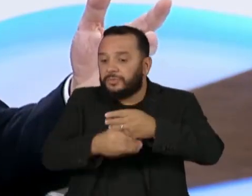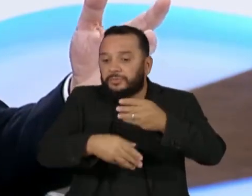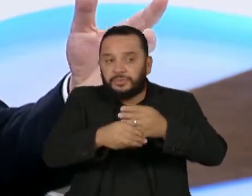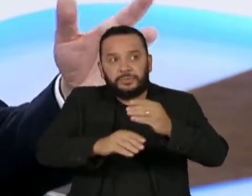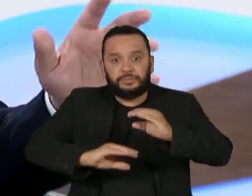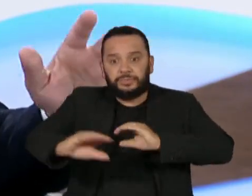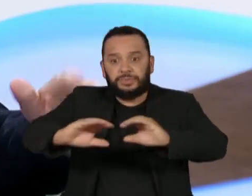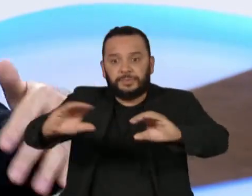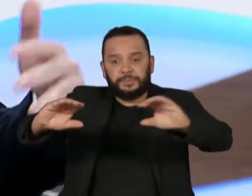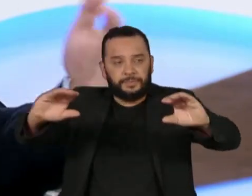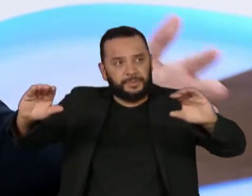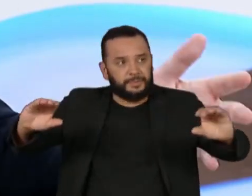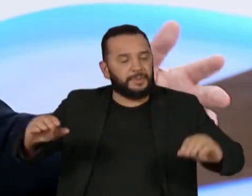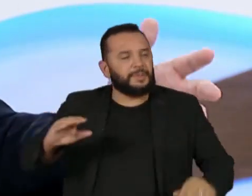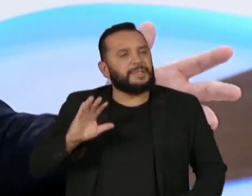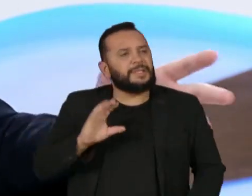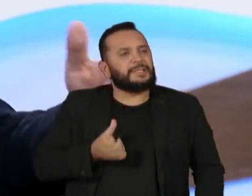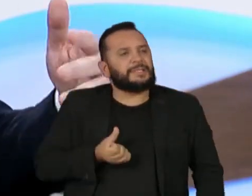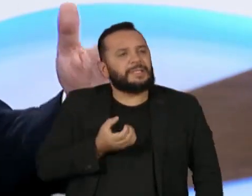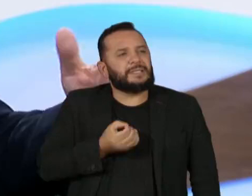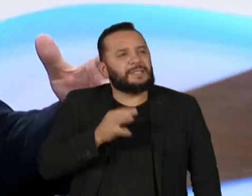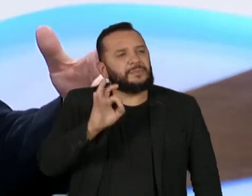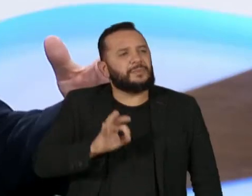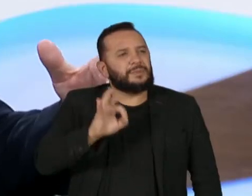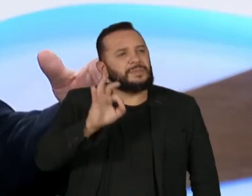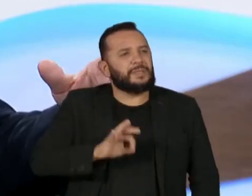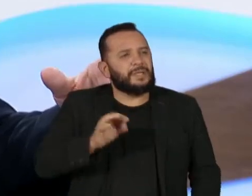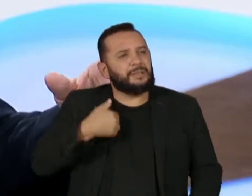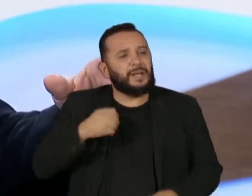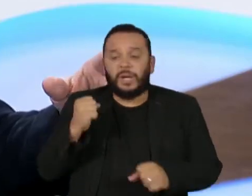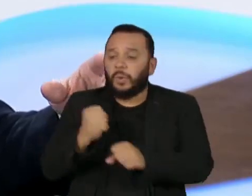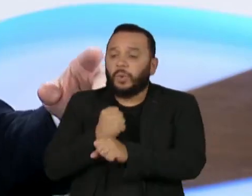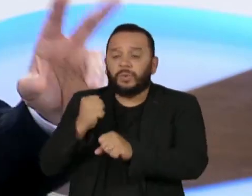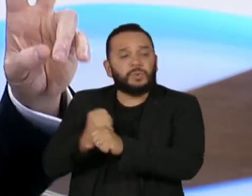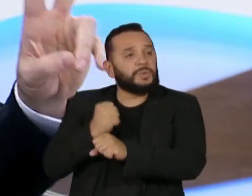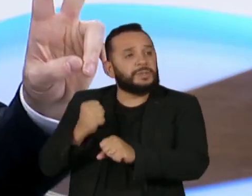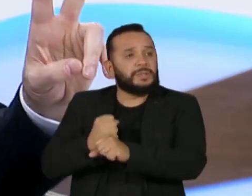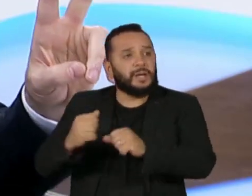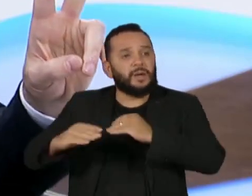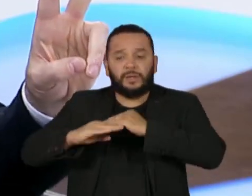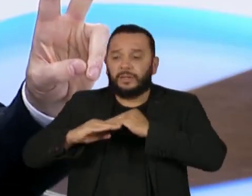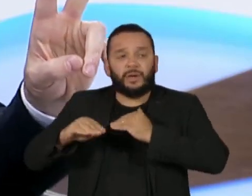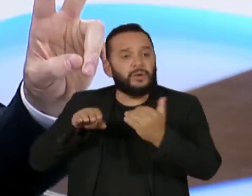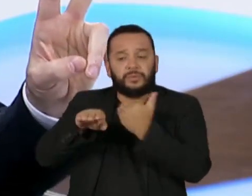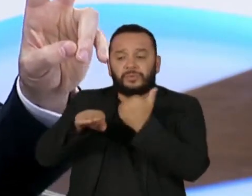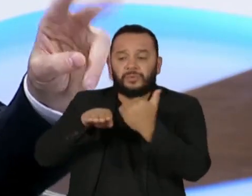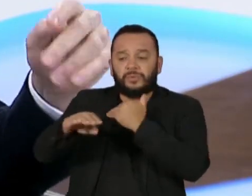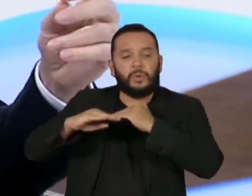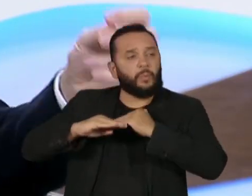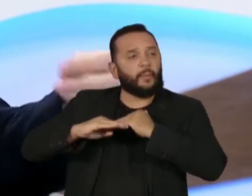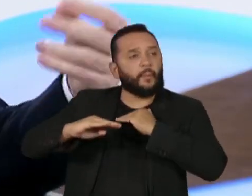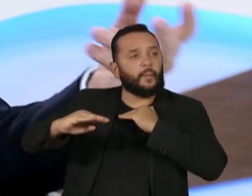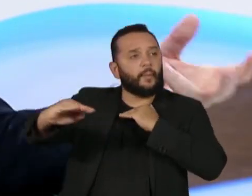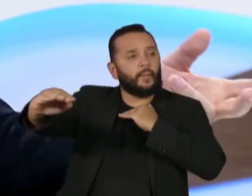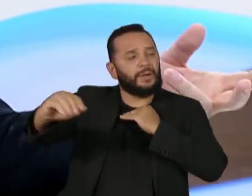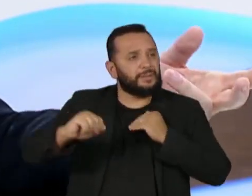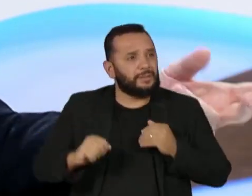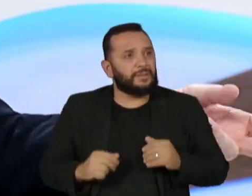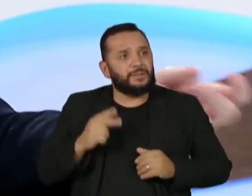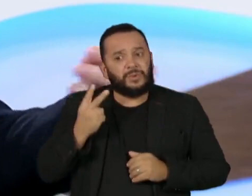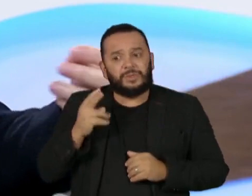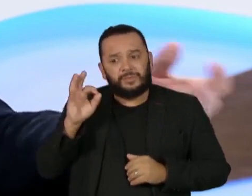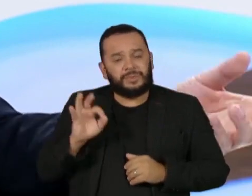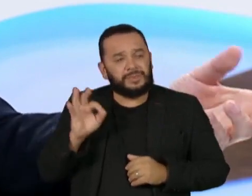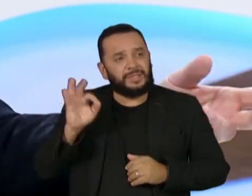3 bilhões de reais, quase 60% foi para recuperação de asfalto e só 2% foi para programas de